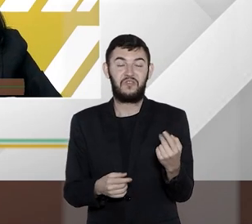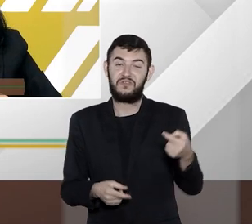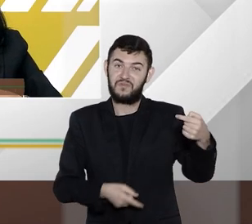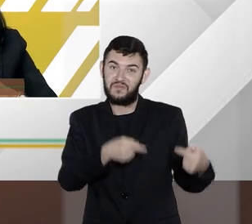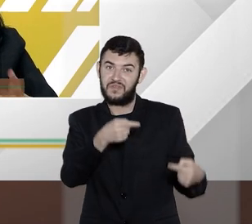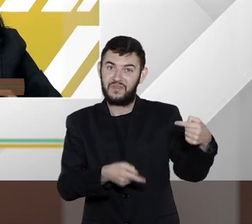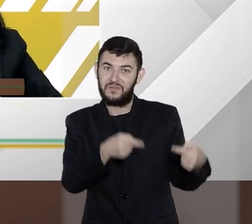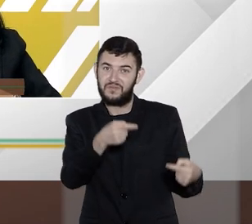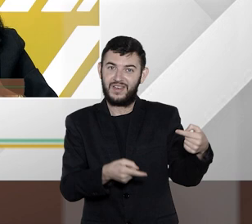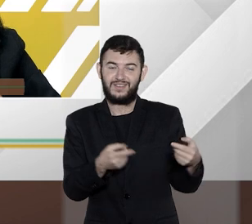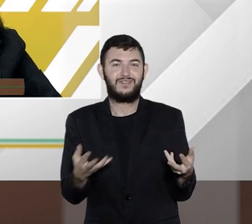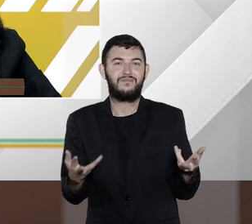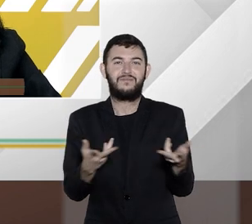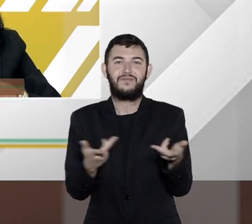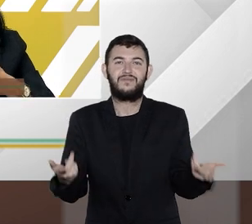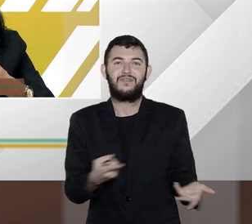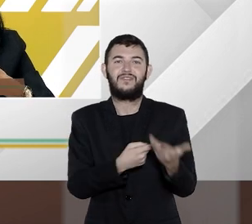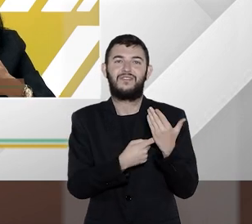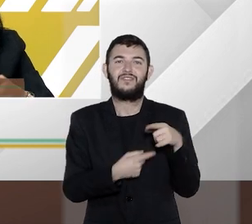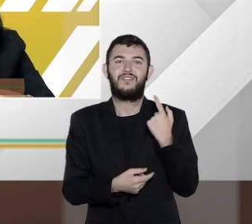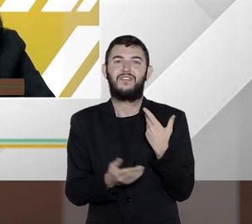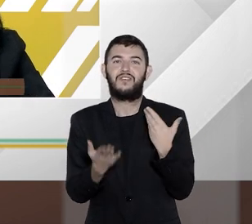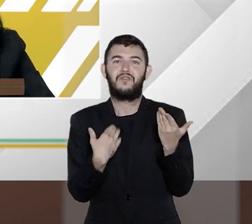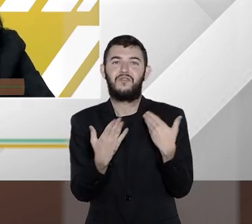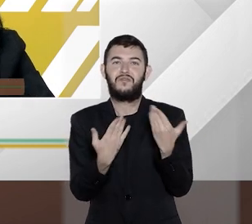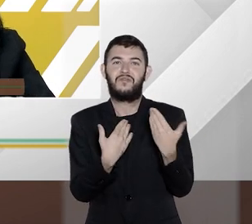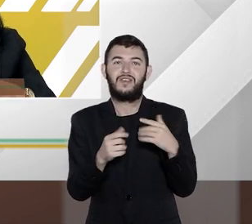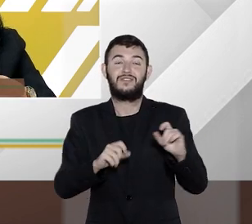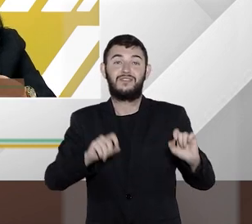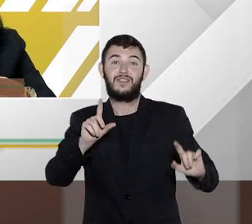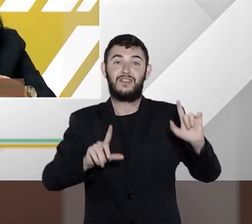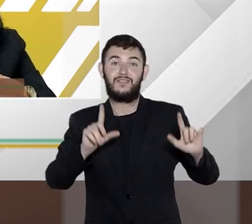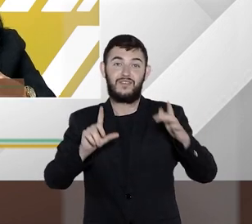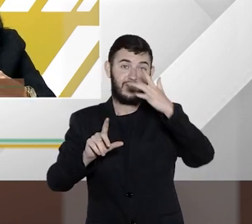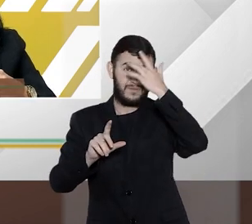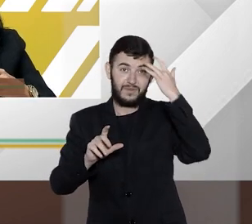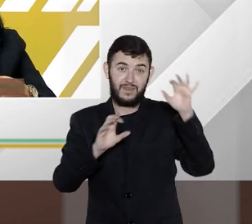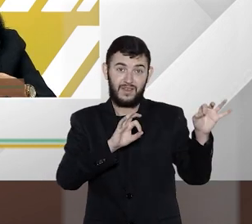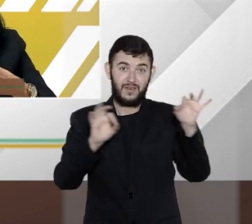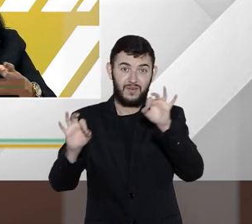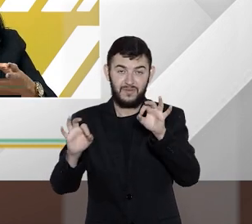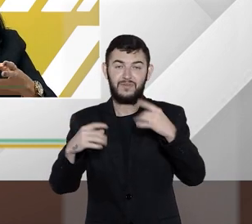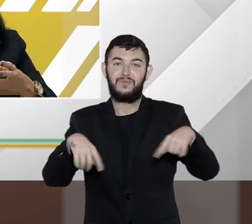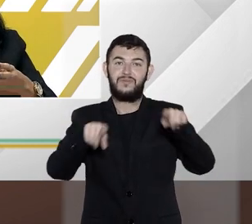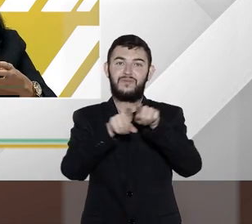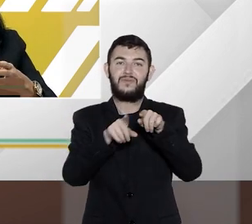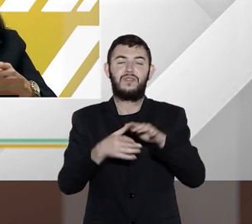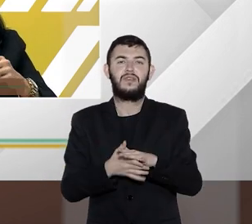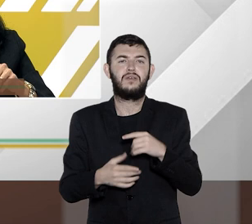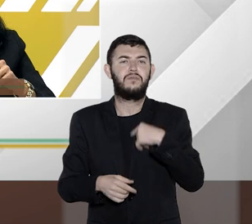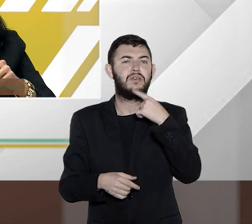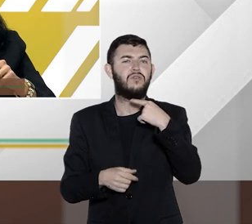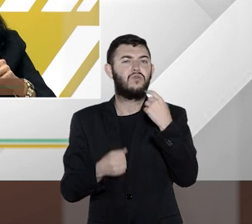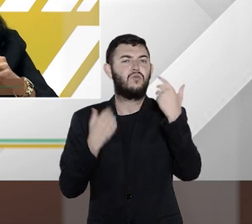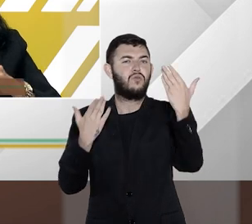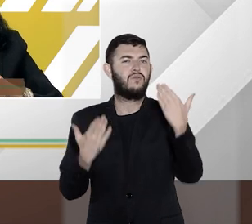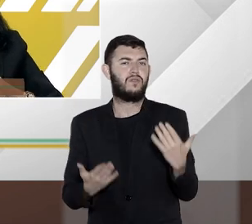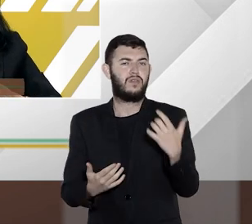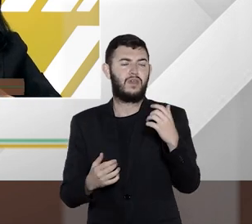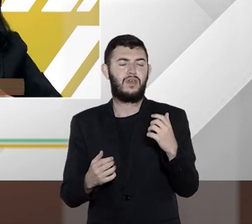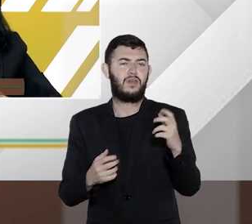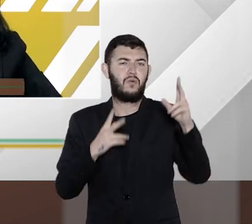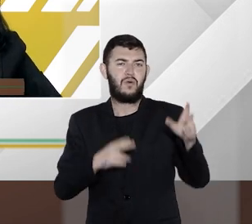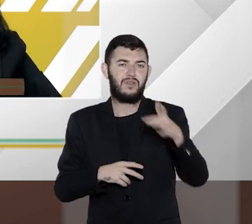enriquecedor para a nossa conversa, para o nosso programa e, com certeza, para quem nos acompanha. A minha dúvida, na verdade, é a dúvida que, com certeza, é de quem nos acompanha.